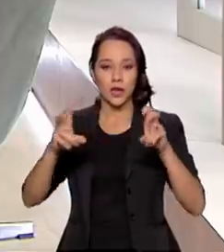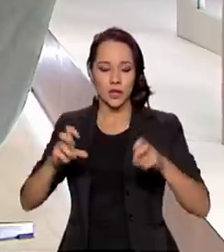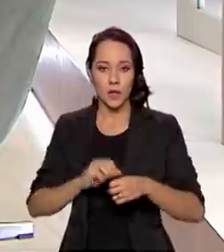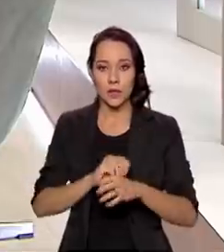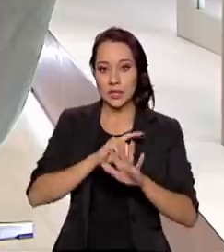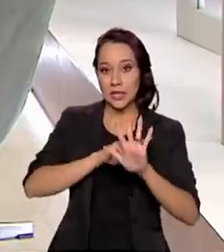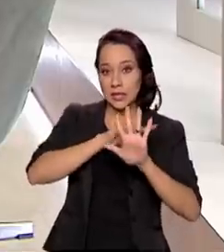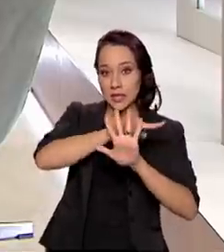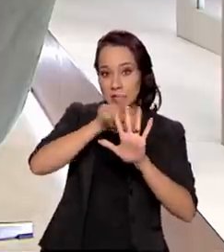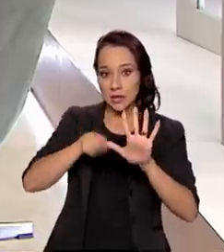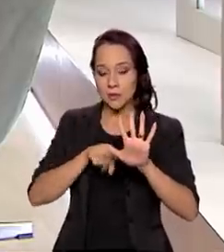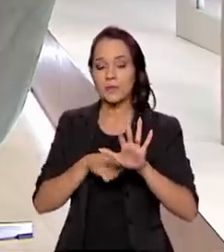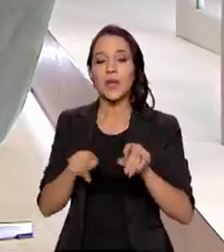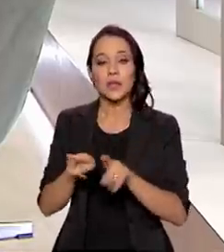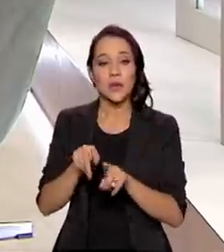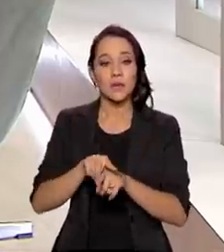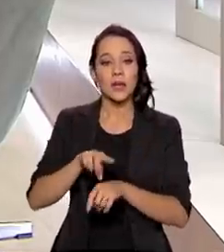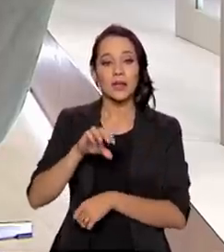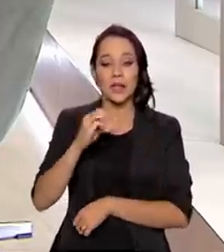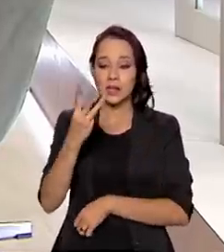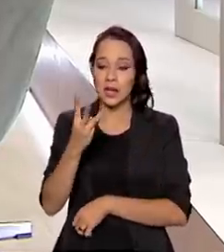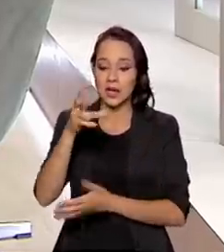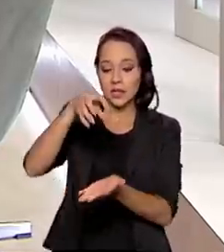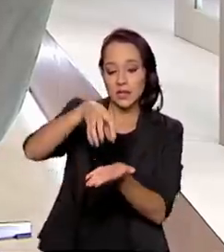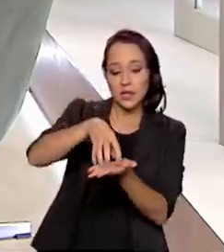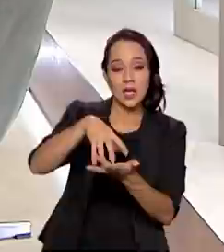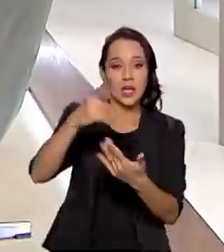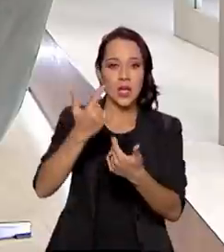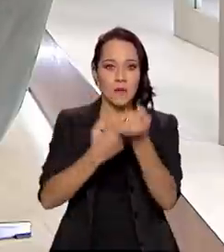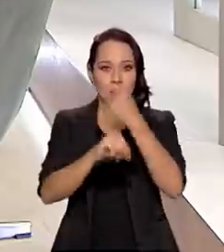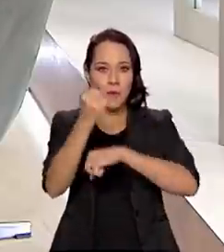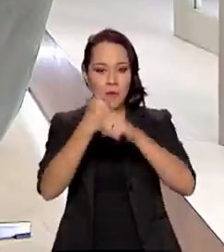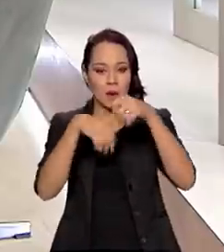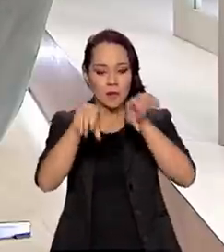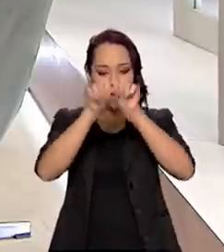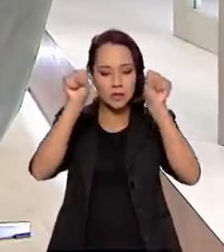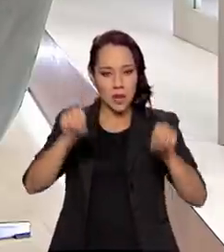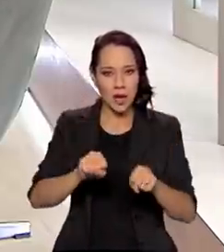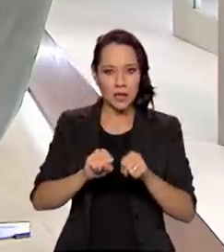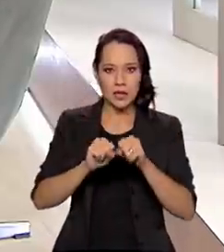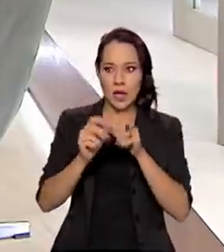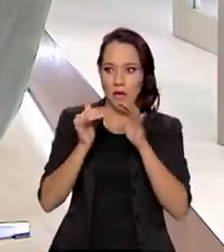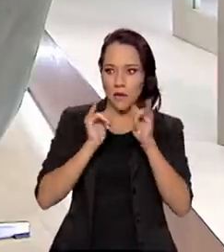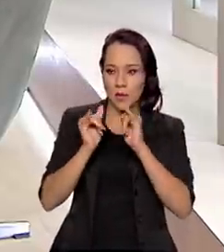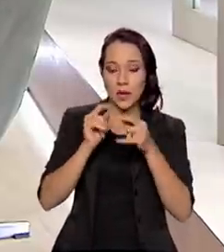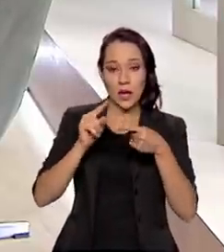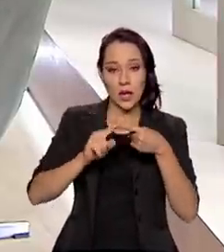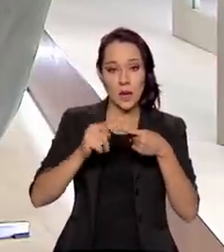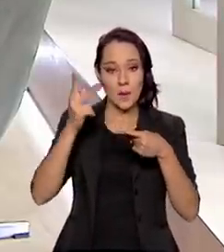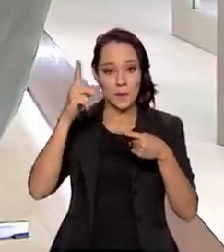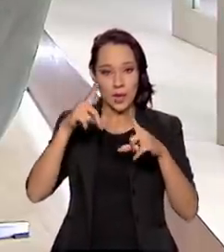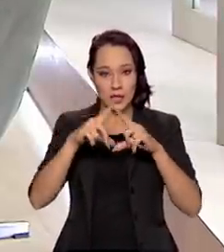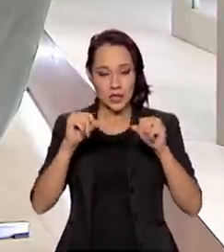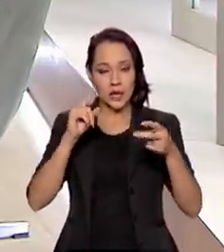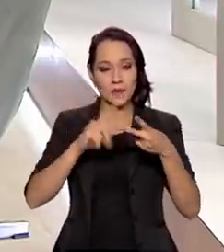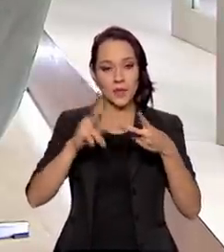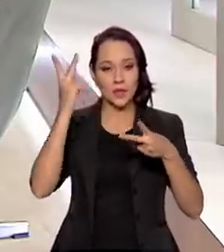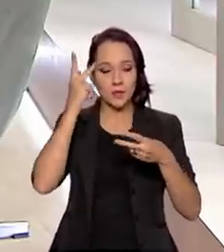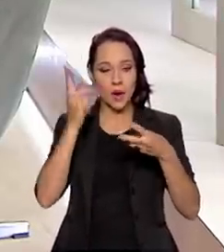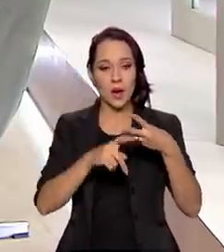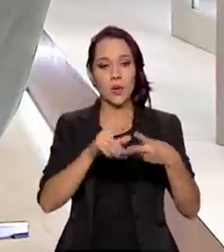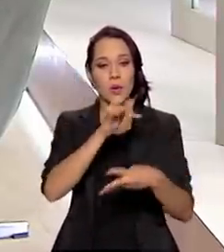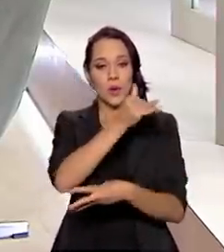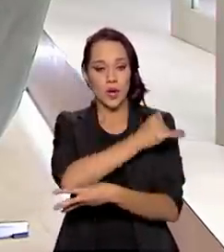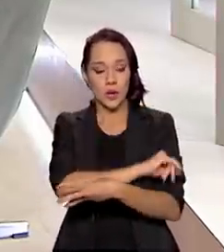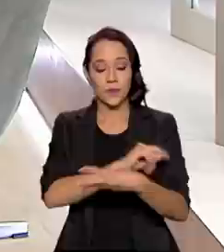Além disso, nós temos 3 data centers onde estão as máquinas que estão processando esses dados, aqui em Brasília, em São Paulo e no Rio. Então, são 3